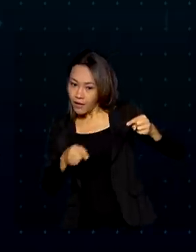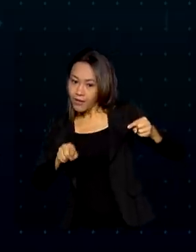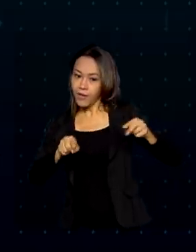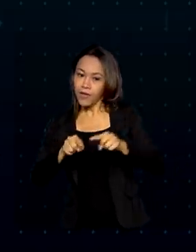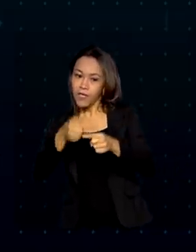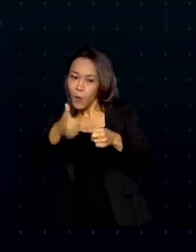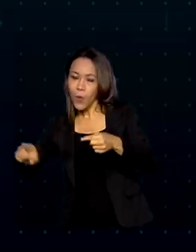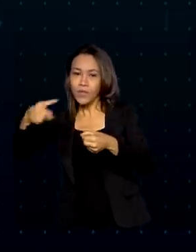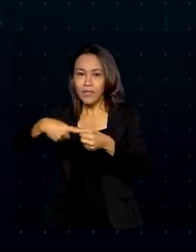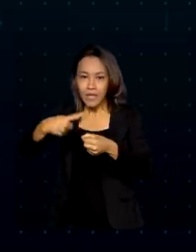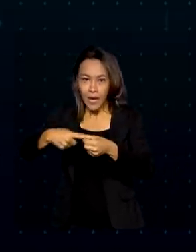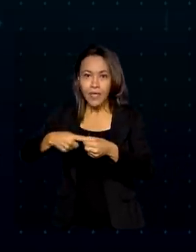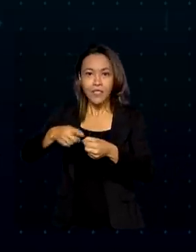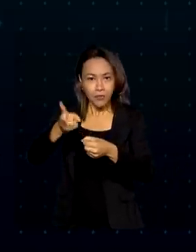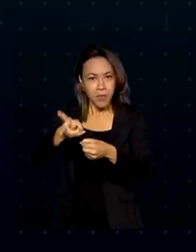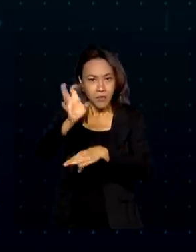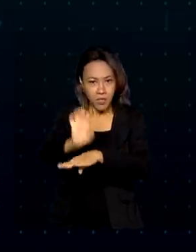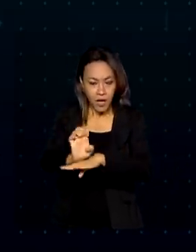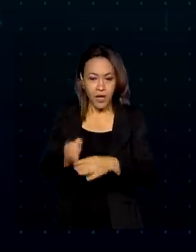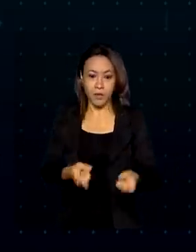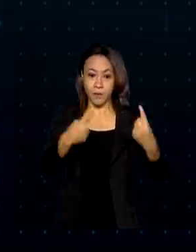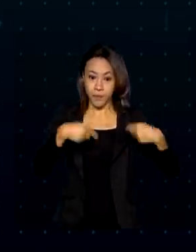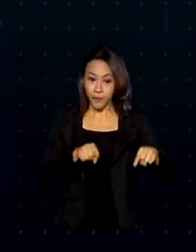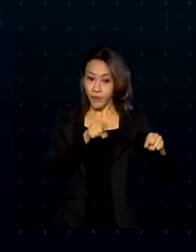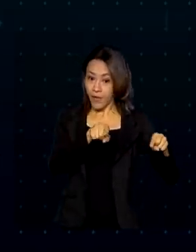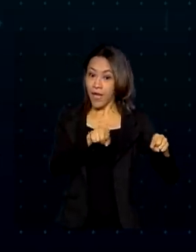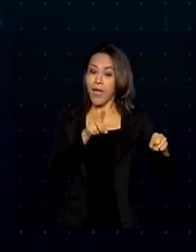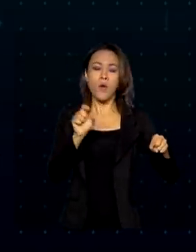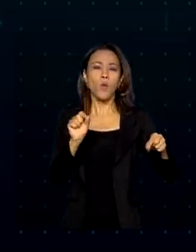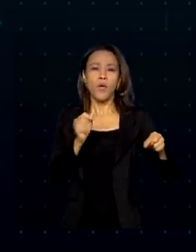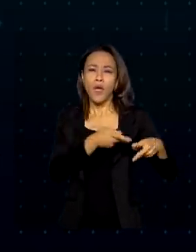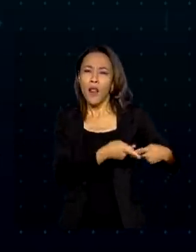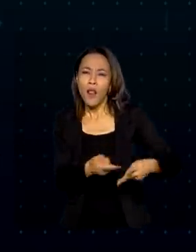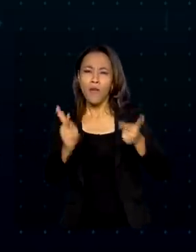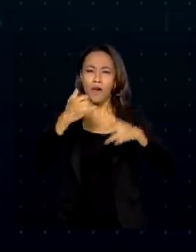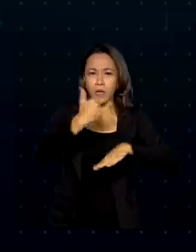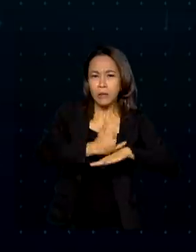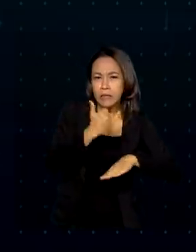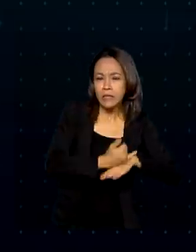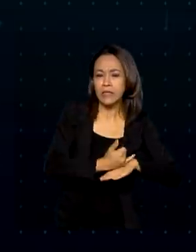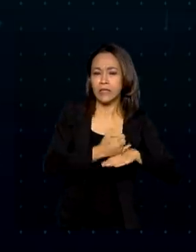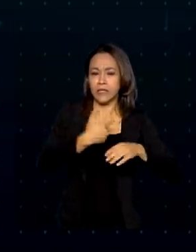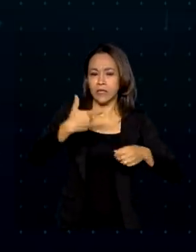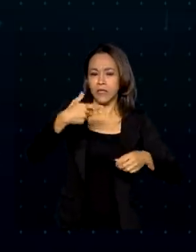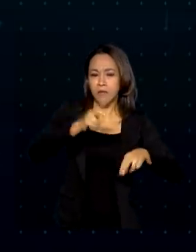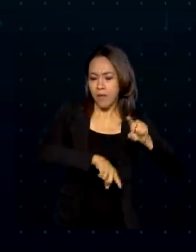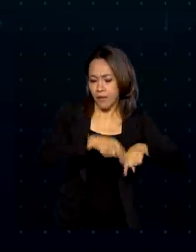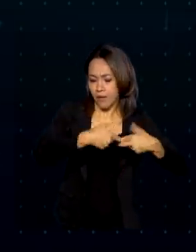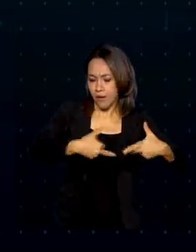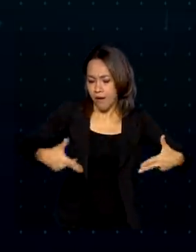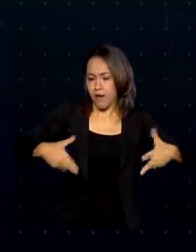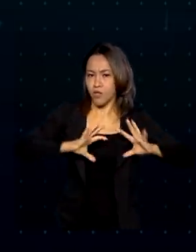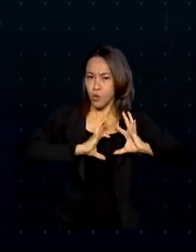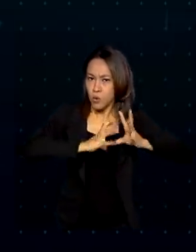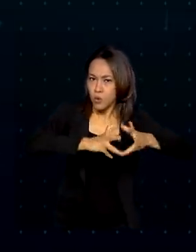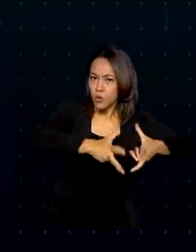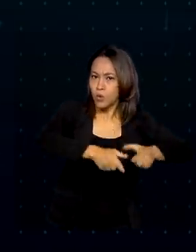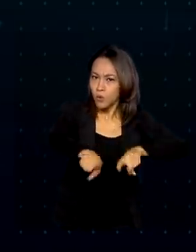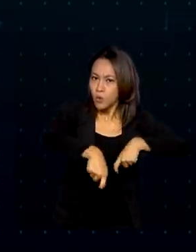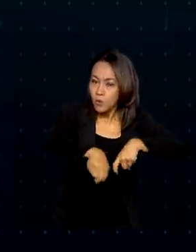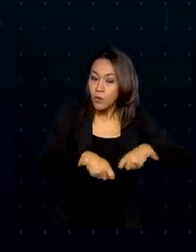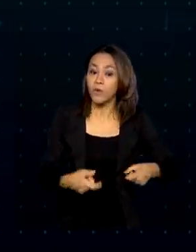Bahia. As principais cargas a serem transportadas são minério de ferro e produtos agrícolas. O trecho tem